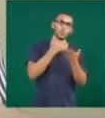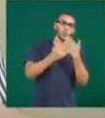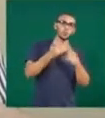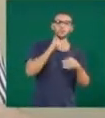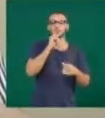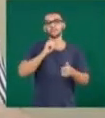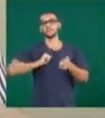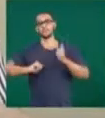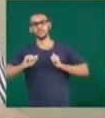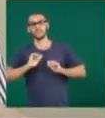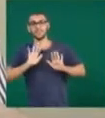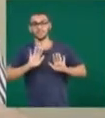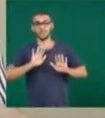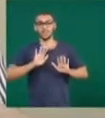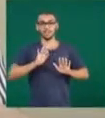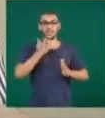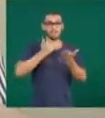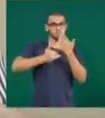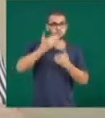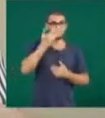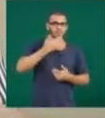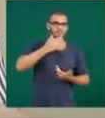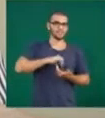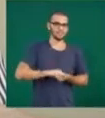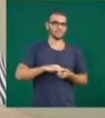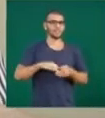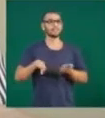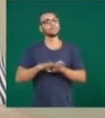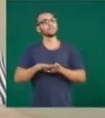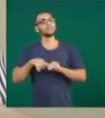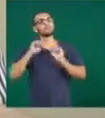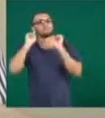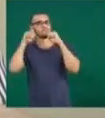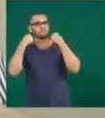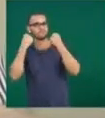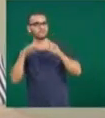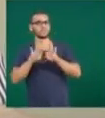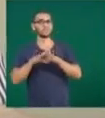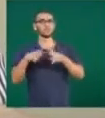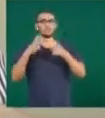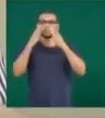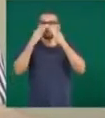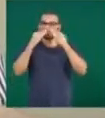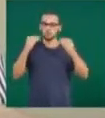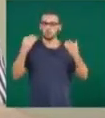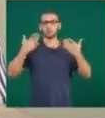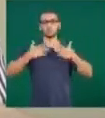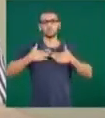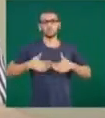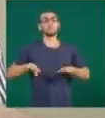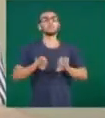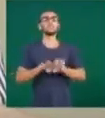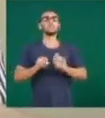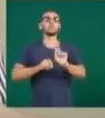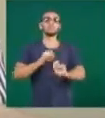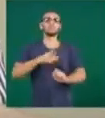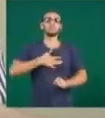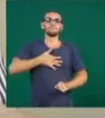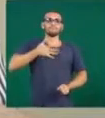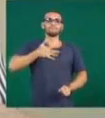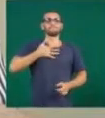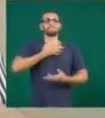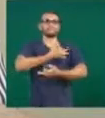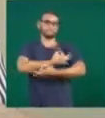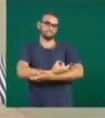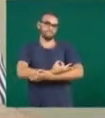como por exemplo, consumo exagerado de açúcar. Atividade física, relaxamento, lazer, meditação.